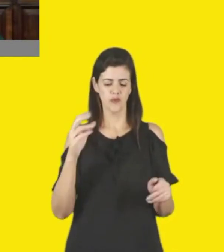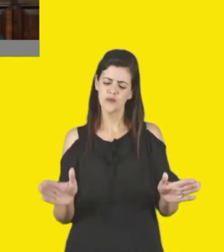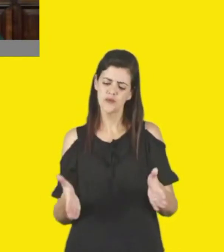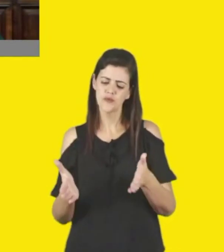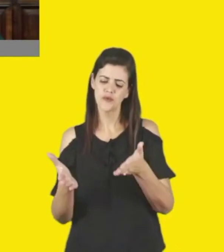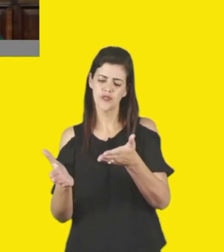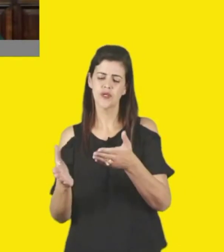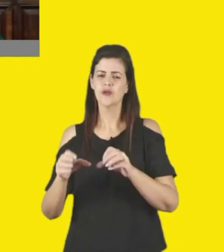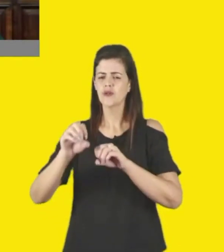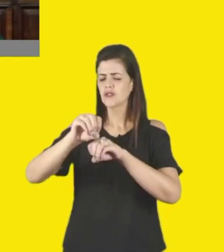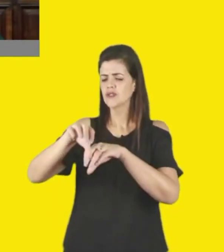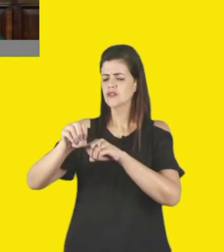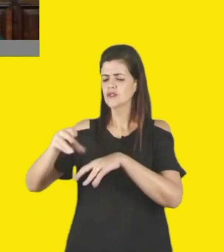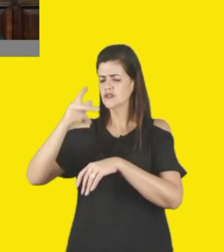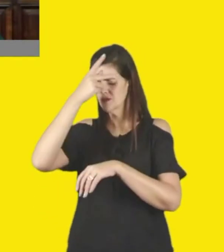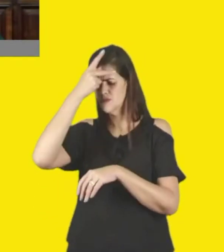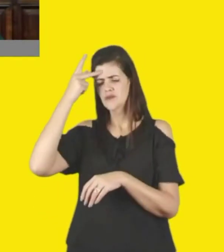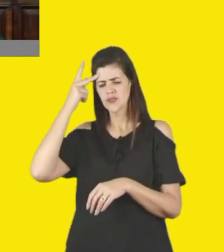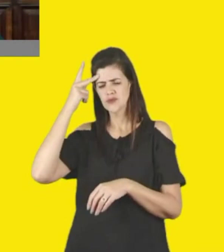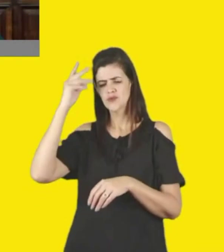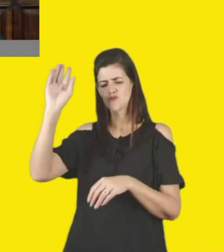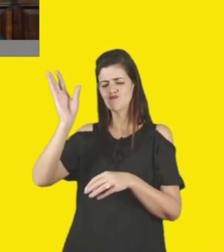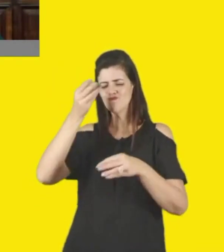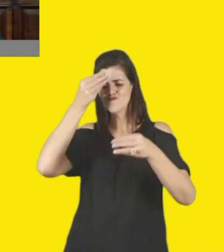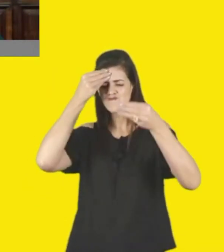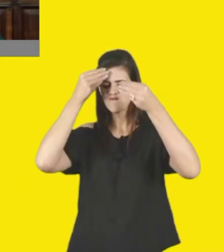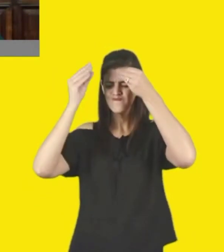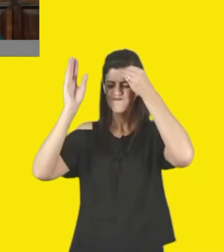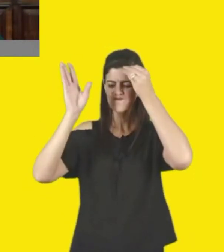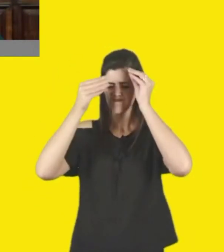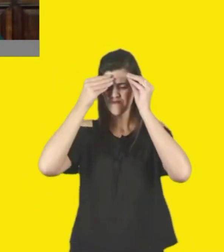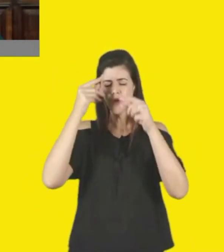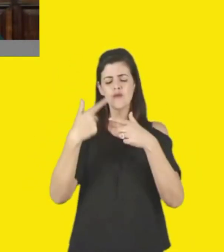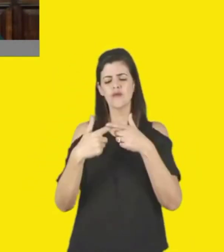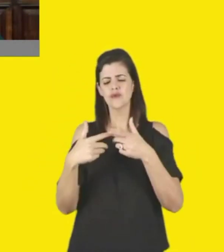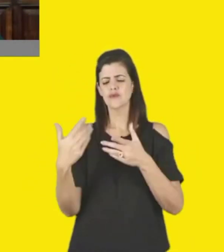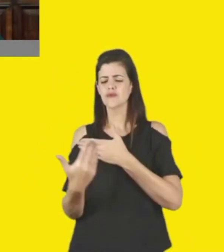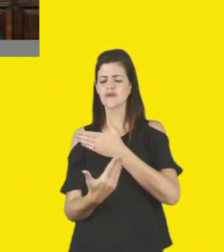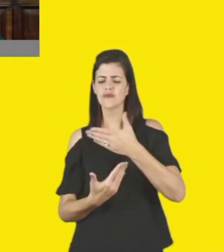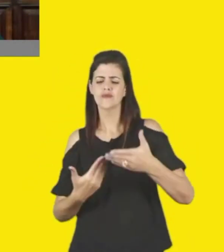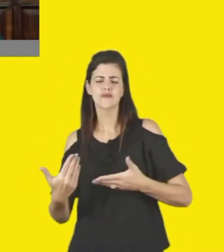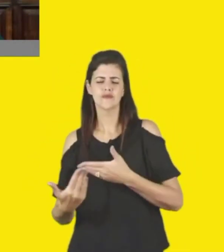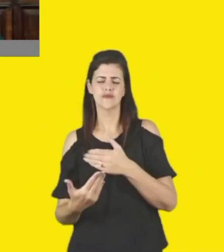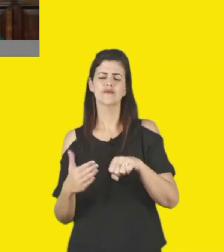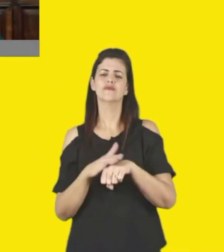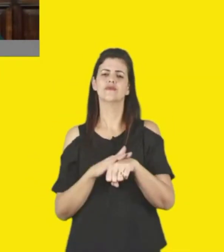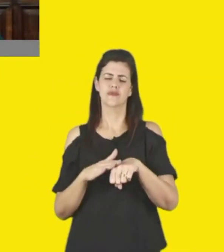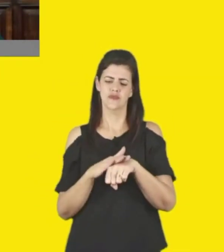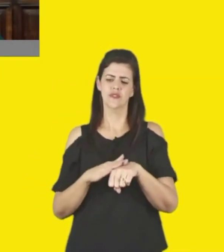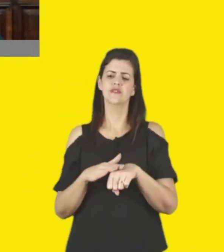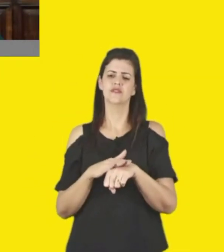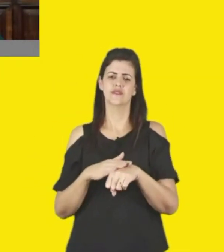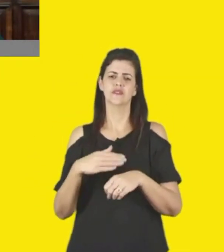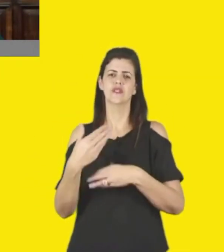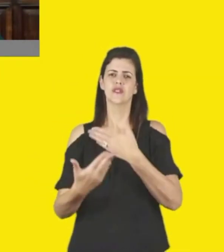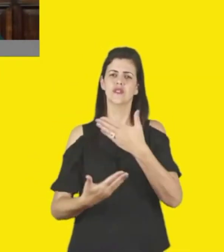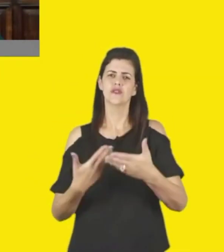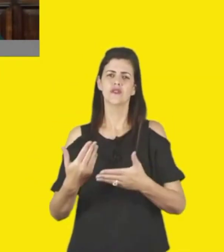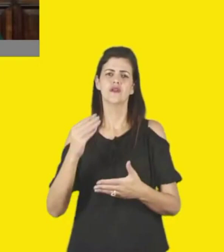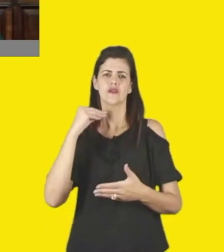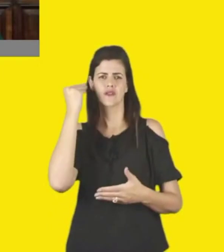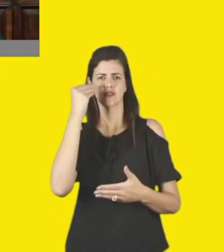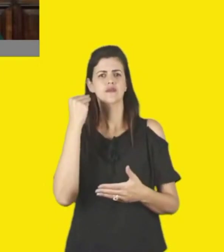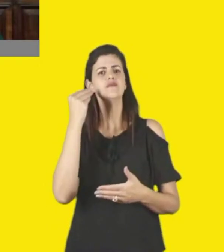o nosso empenho é passar toda a nossa expertise dessa instituição que tem mais de 75 anos e que pode, sim,